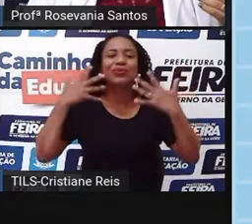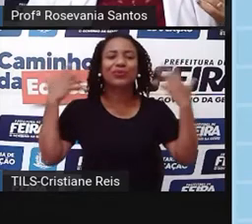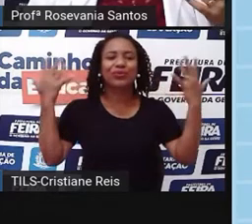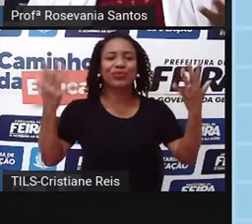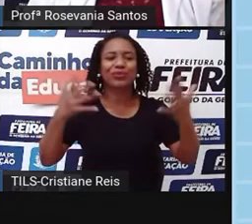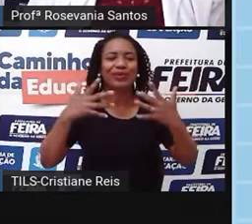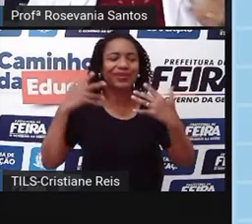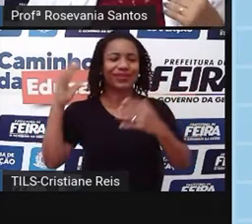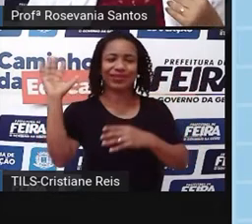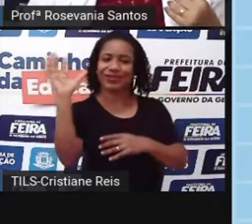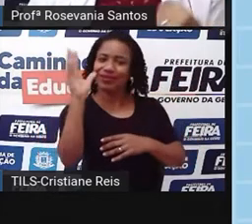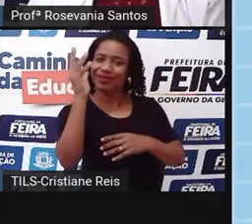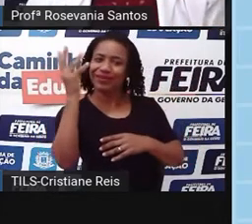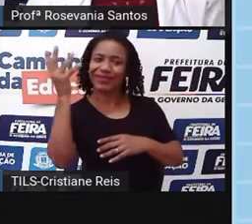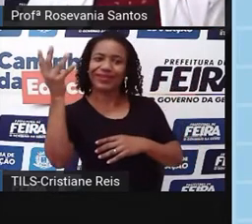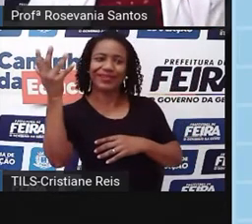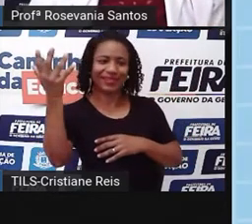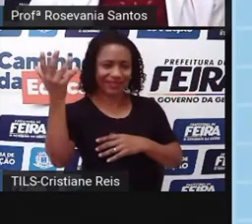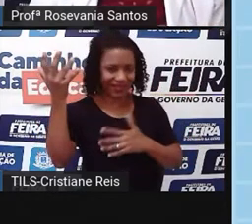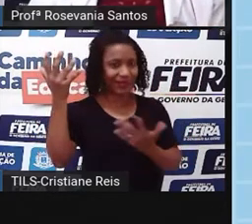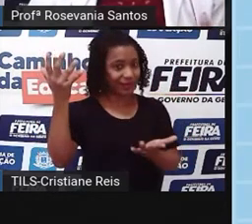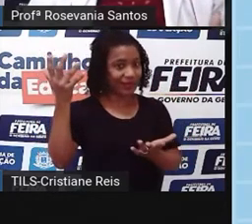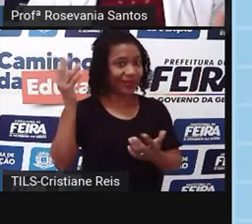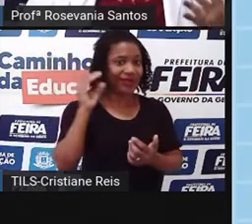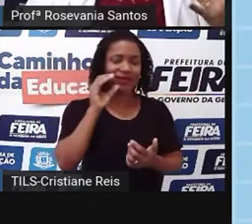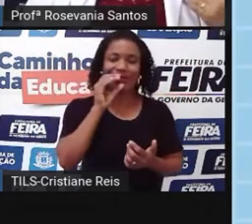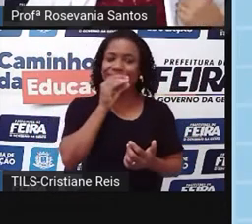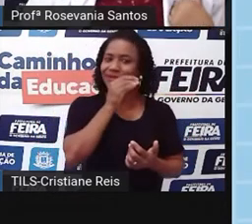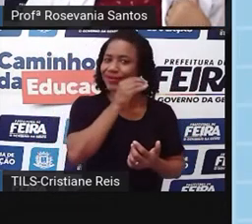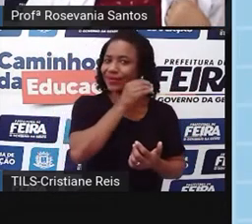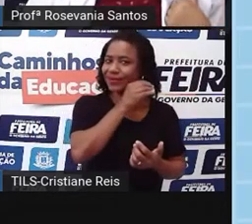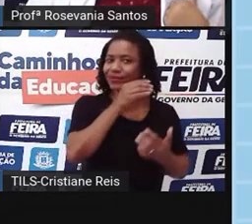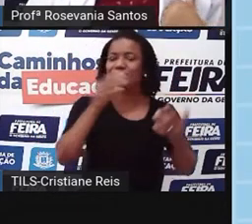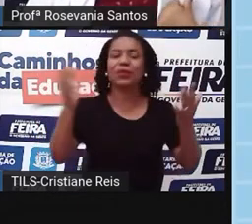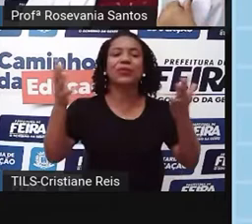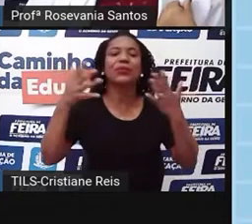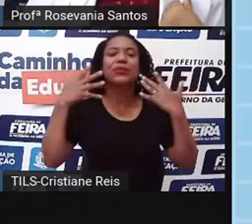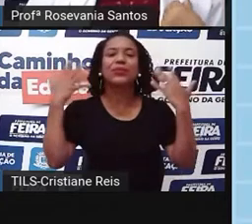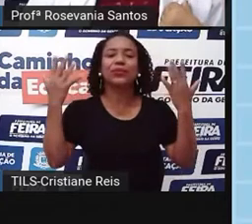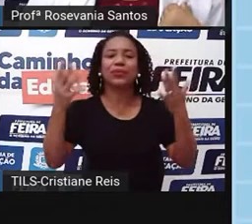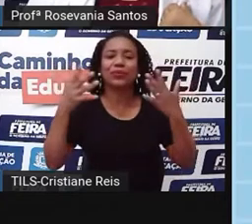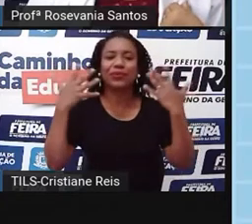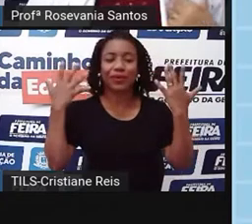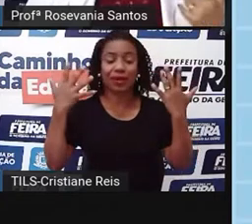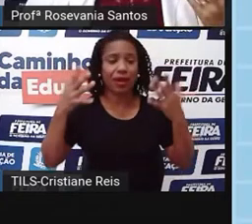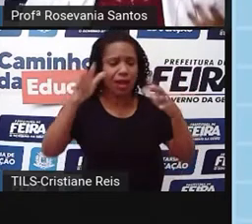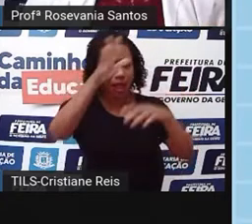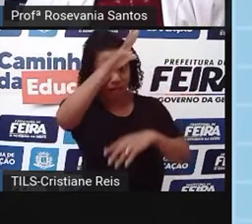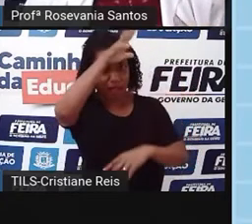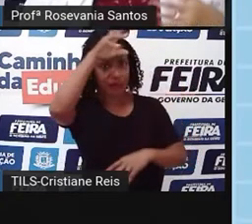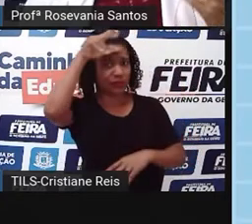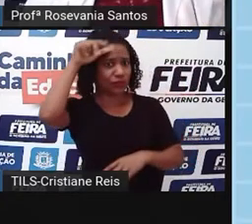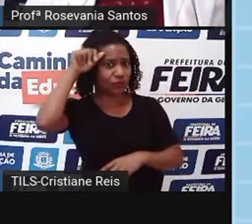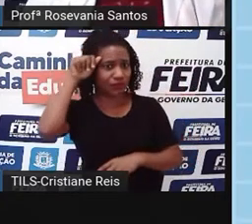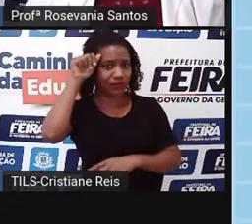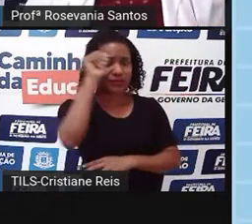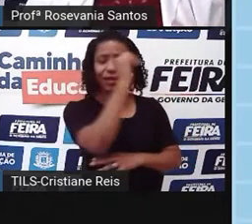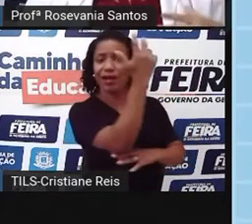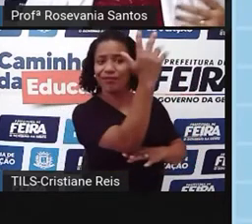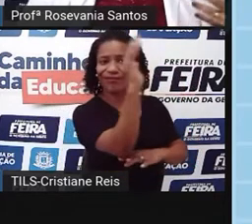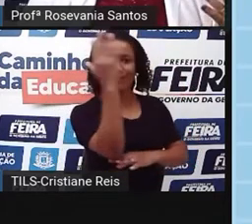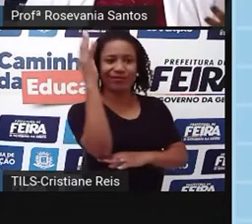clima quente, porque está próximo da linha do Equador. A nossa famosa floresta amazônica. Que até hoje é tão